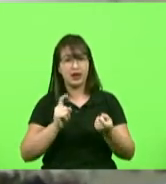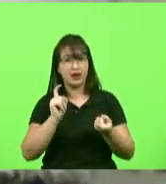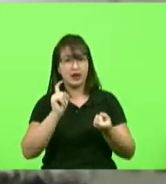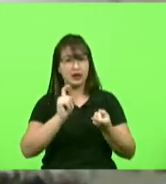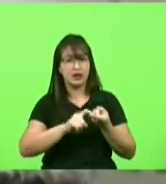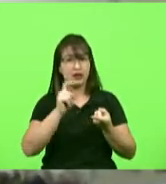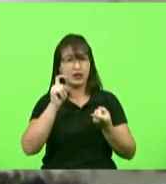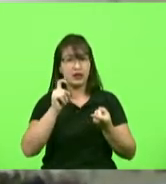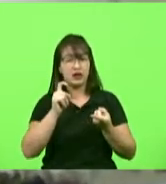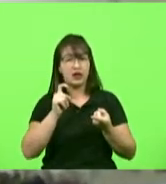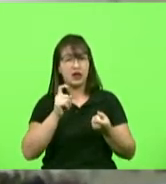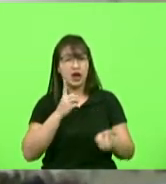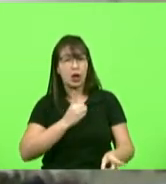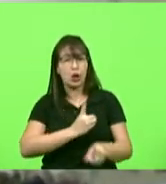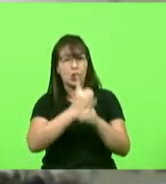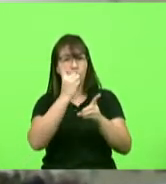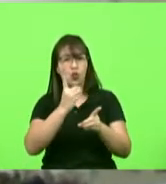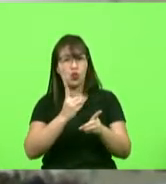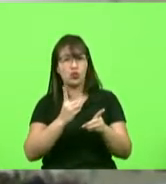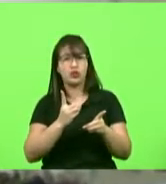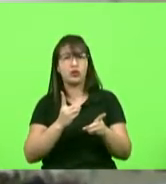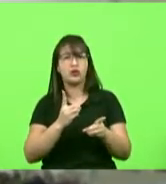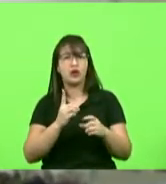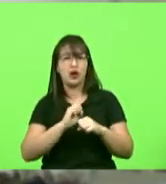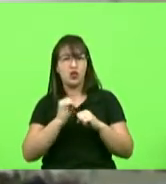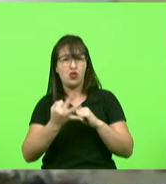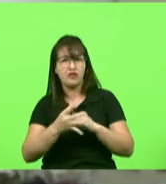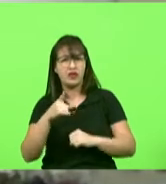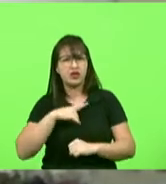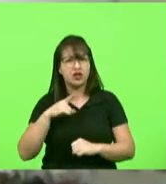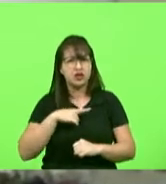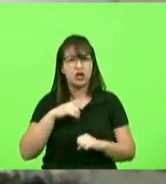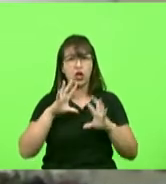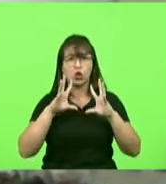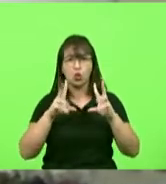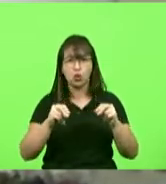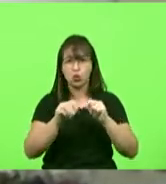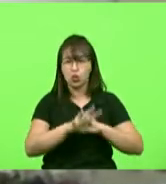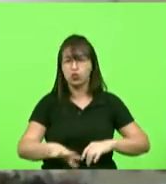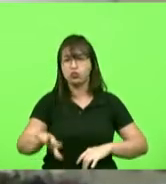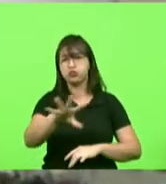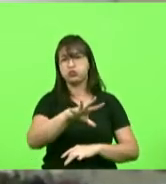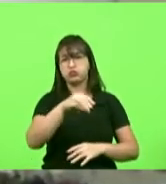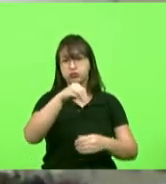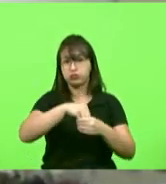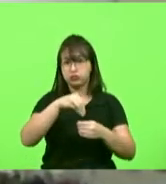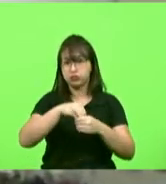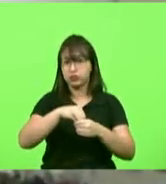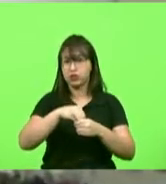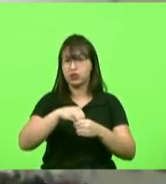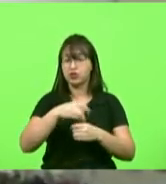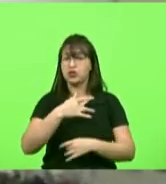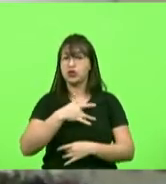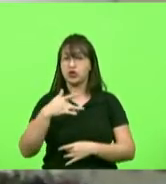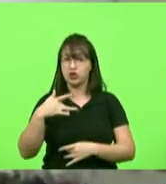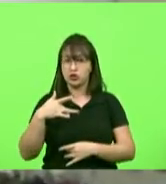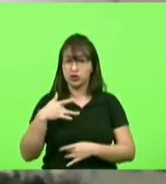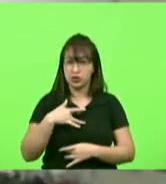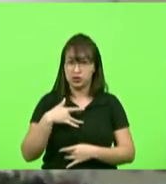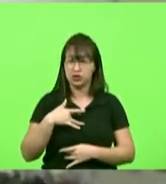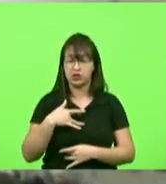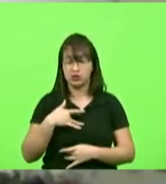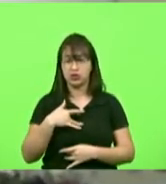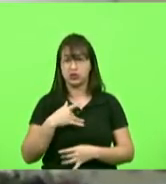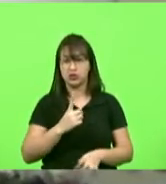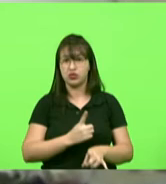que inclusive passou a ser adotada nos centros de saúde de Chapecó e mais